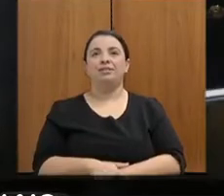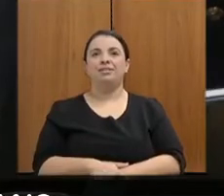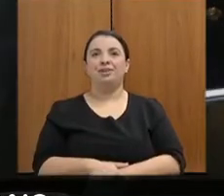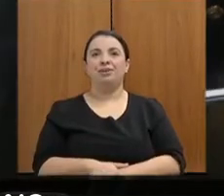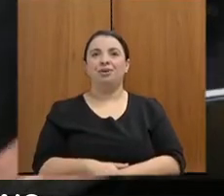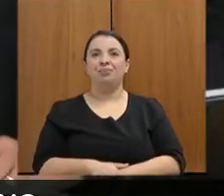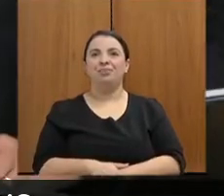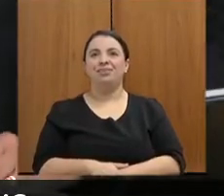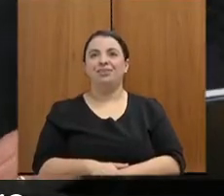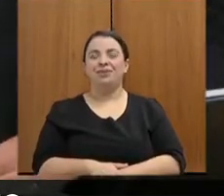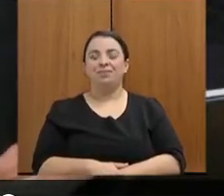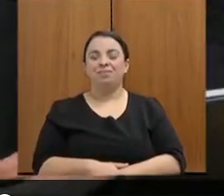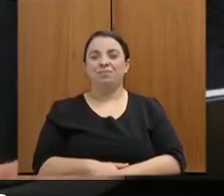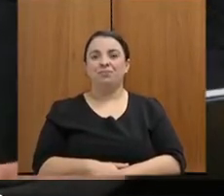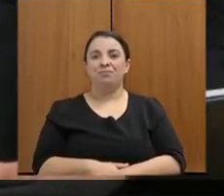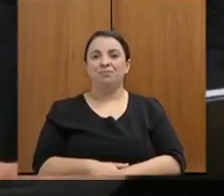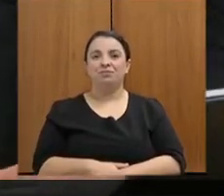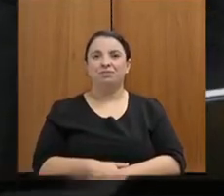Acabou, gente?